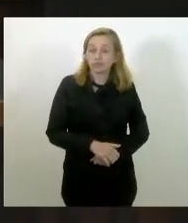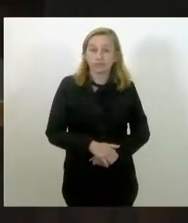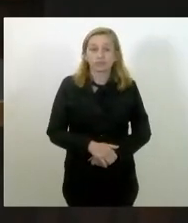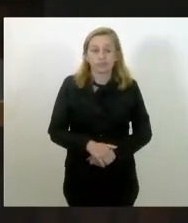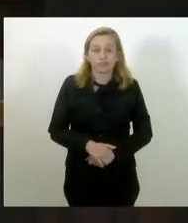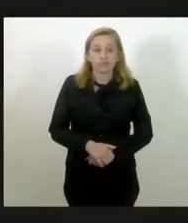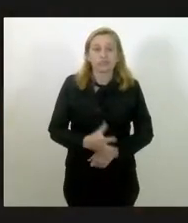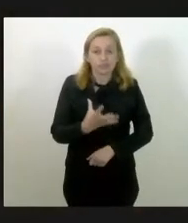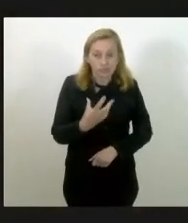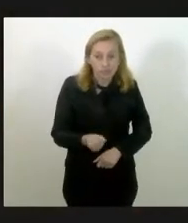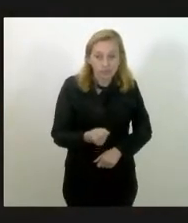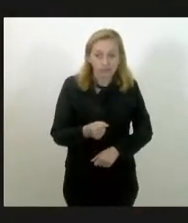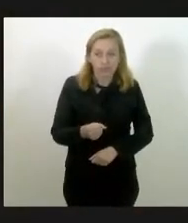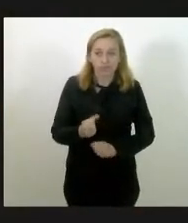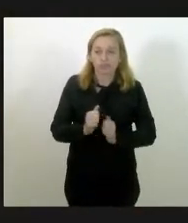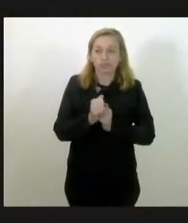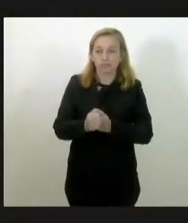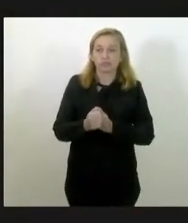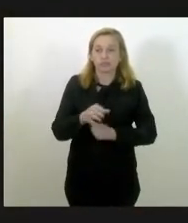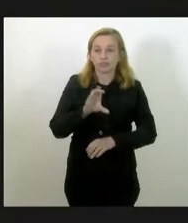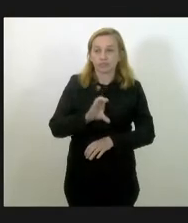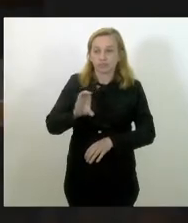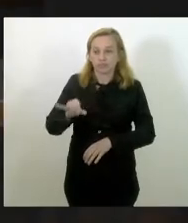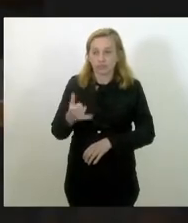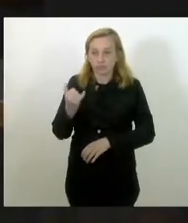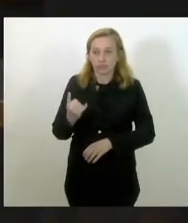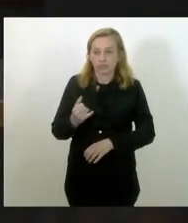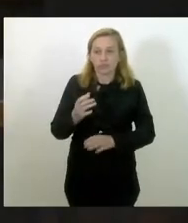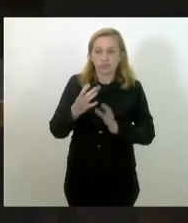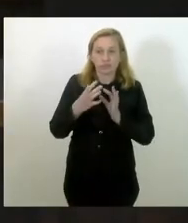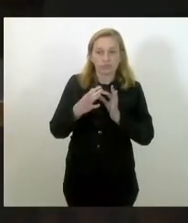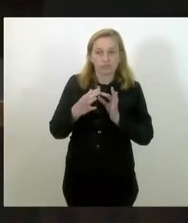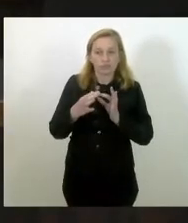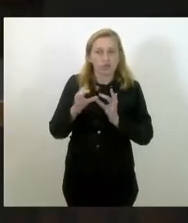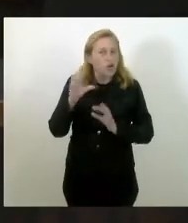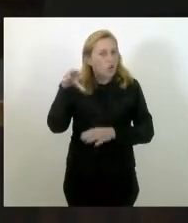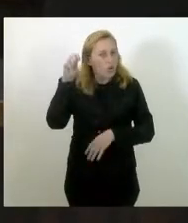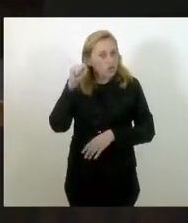Estou favorável aí, comando, acompanhando o parecido de seis seis horas. Está longe, coronel.